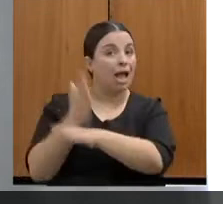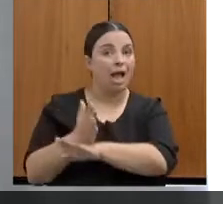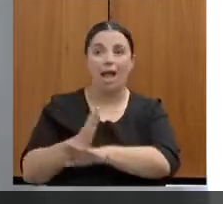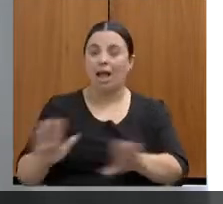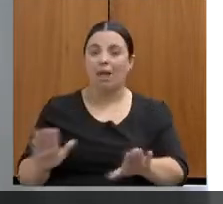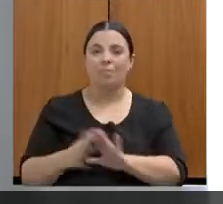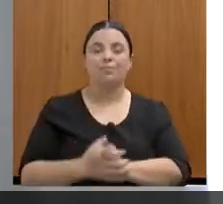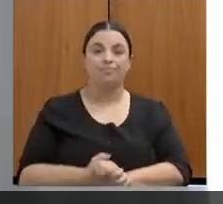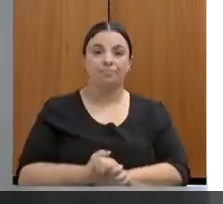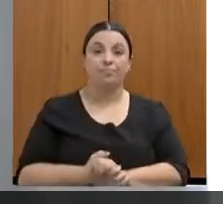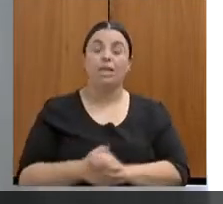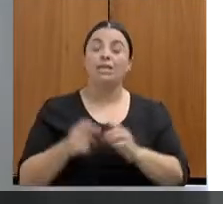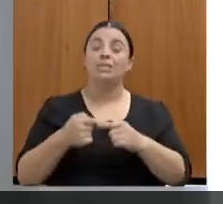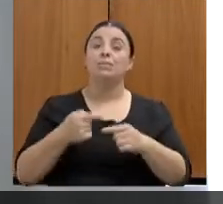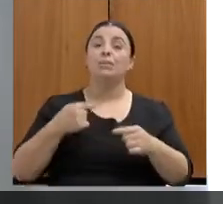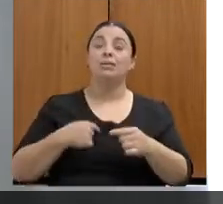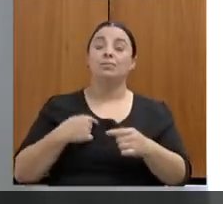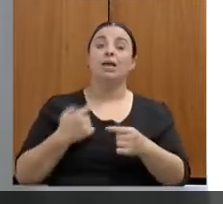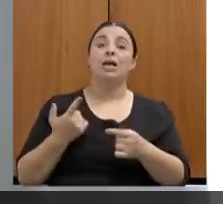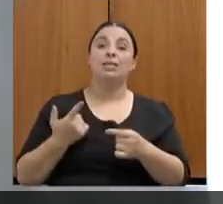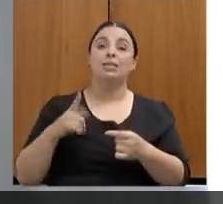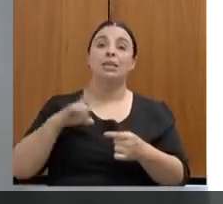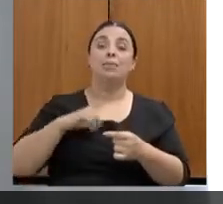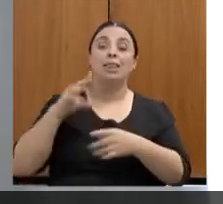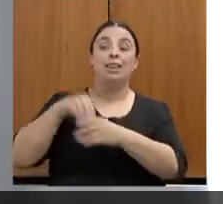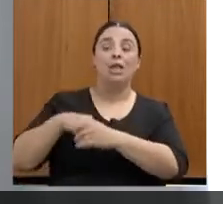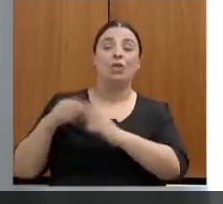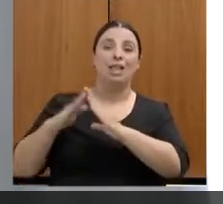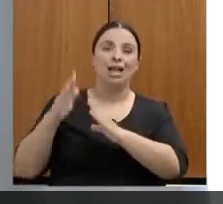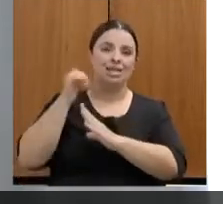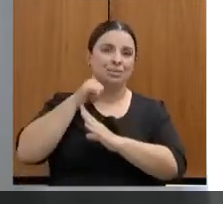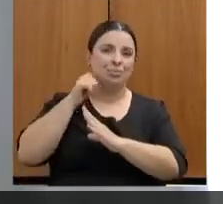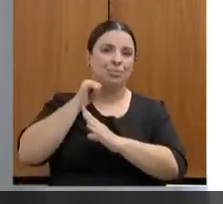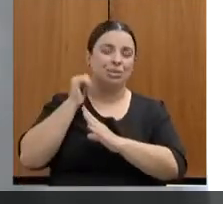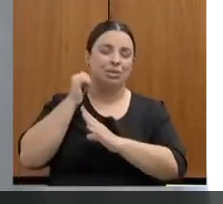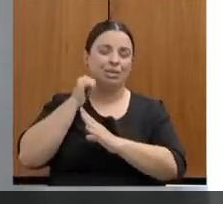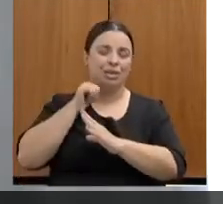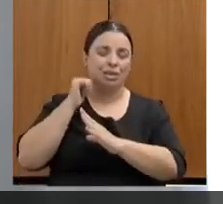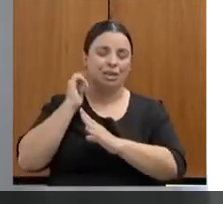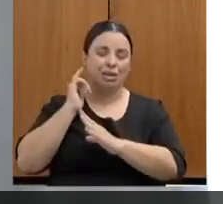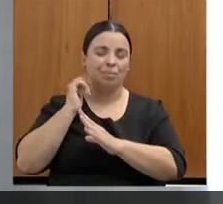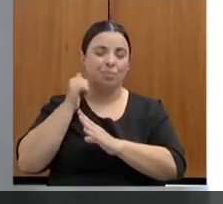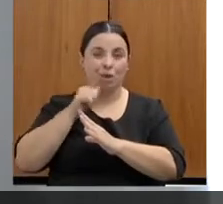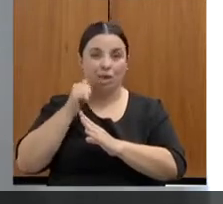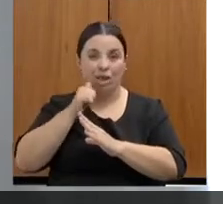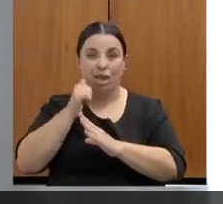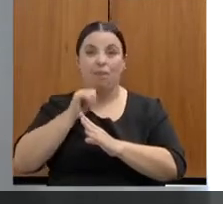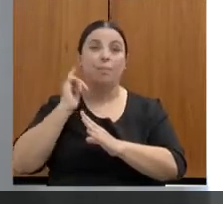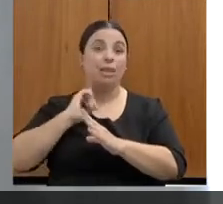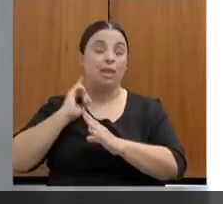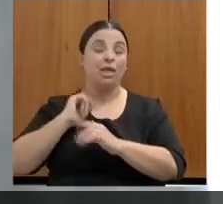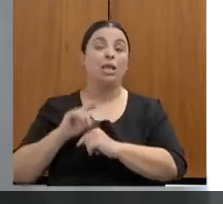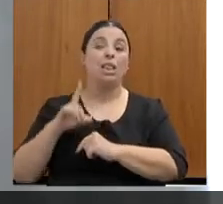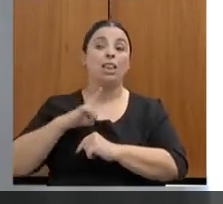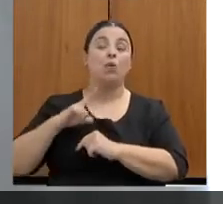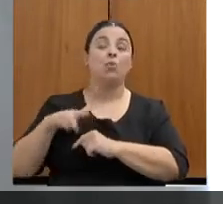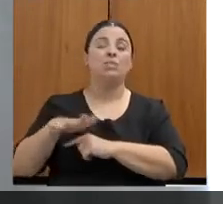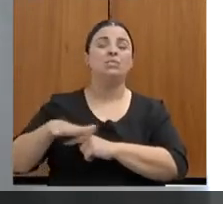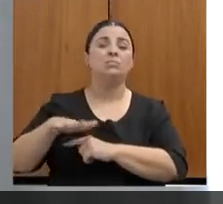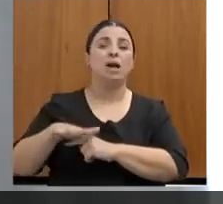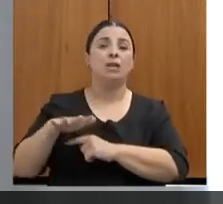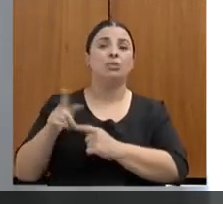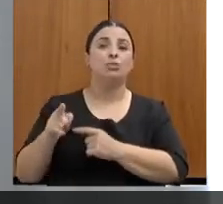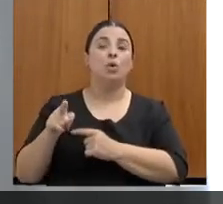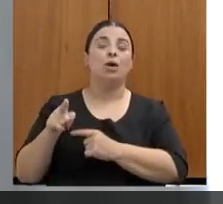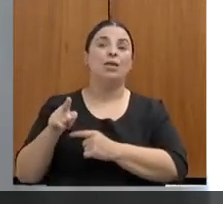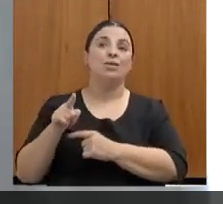Casa da Mulher Mineira o Espaço Reviver. O Espaço Reviver, ele tem o objetivo de resgatar a autoestima da mulher que procura